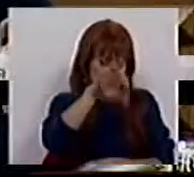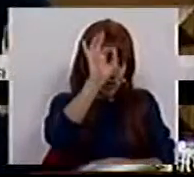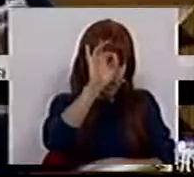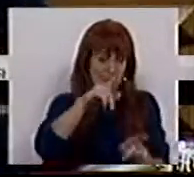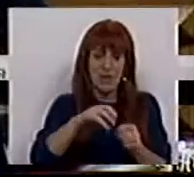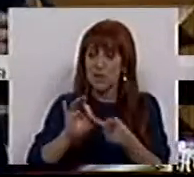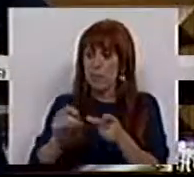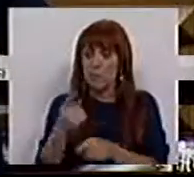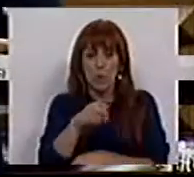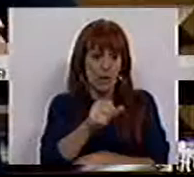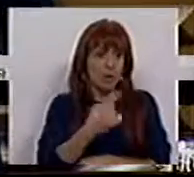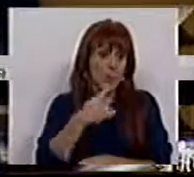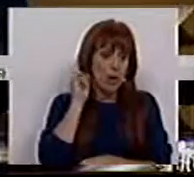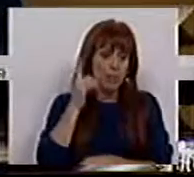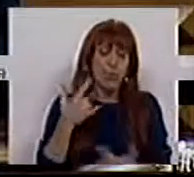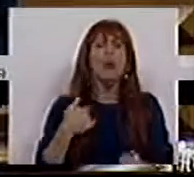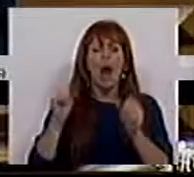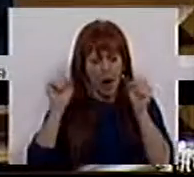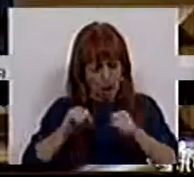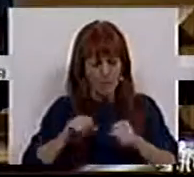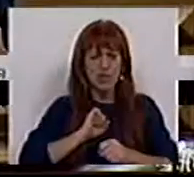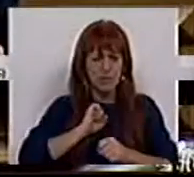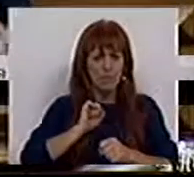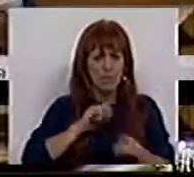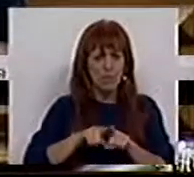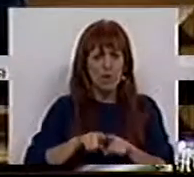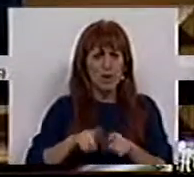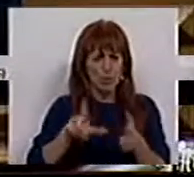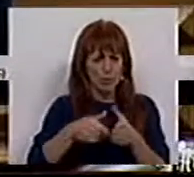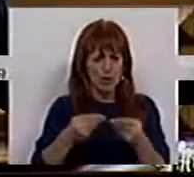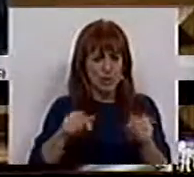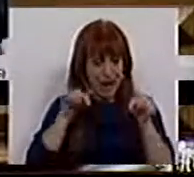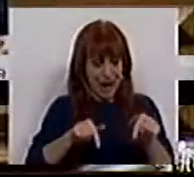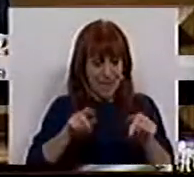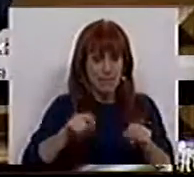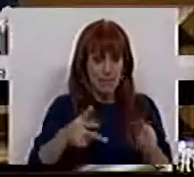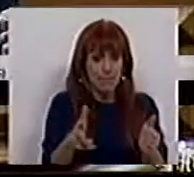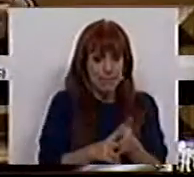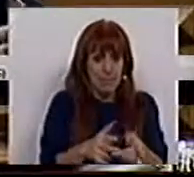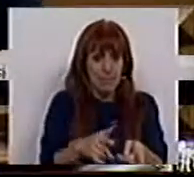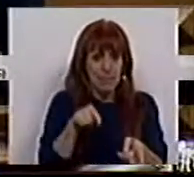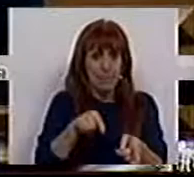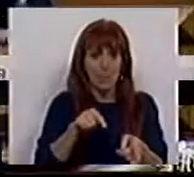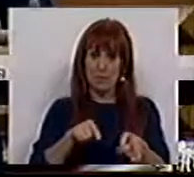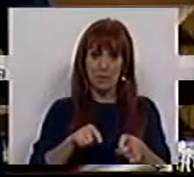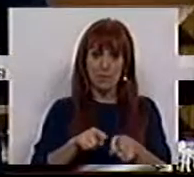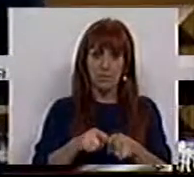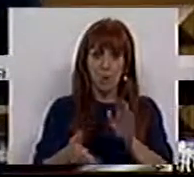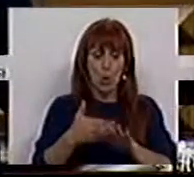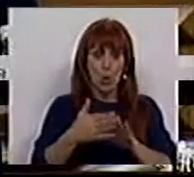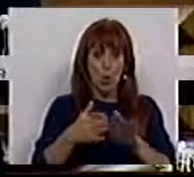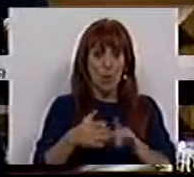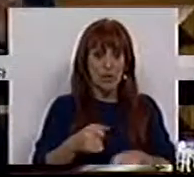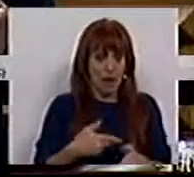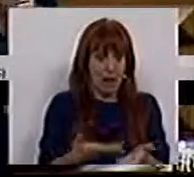há um aspecto local importante e acompanhamos no nosso projeto de resolução também essa realidade que é de urgência